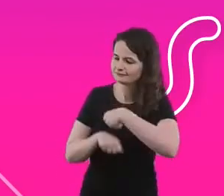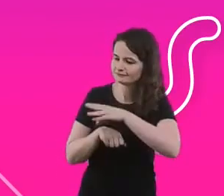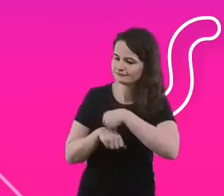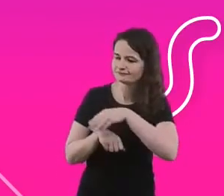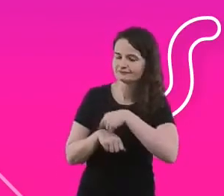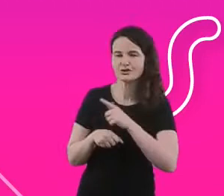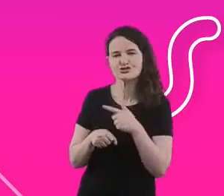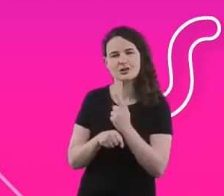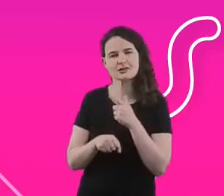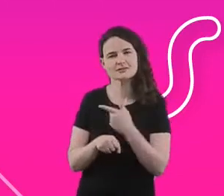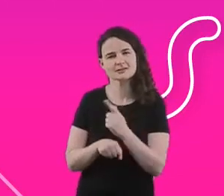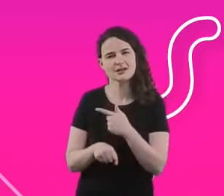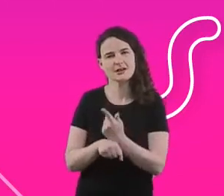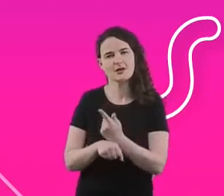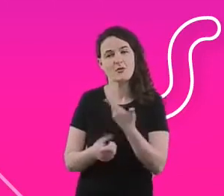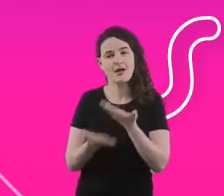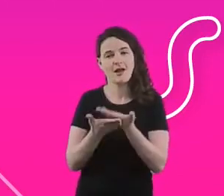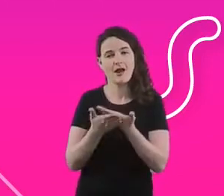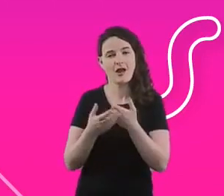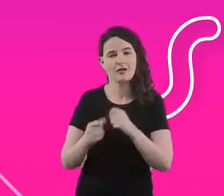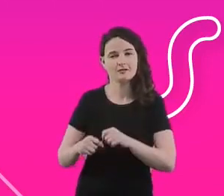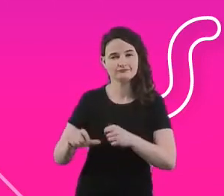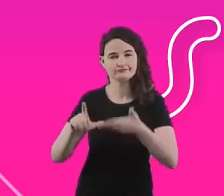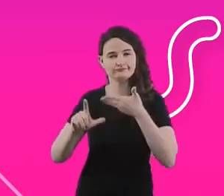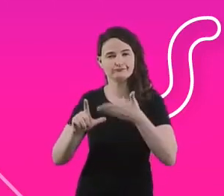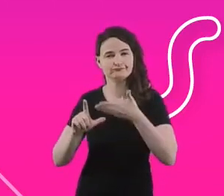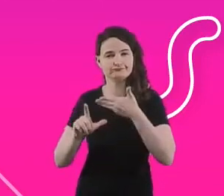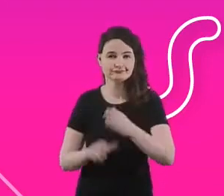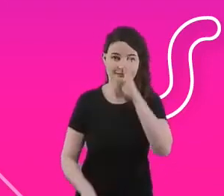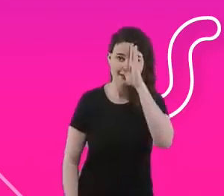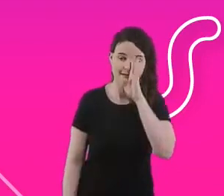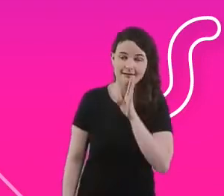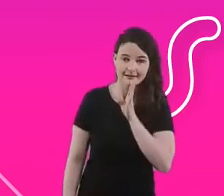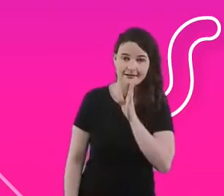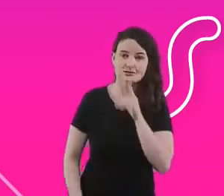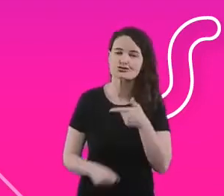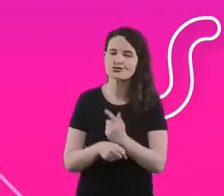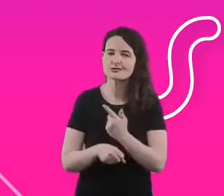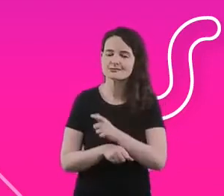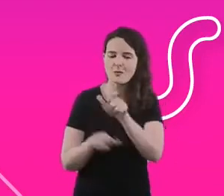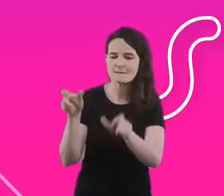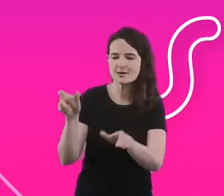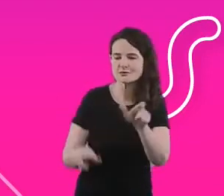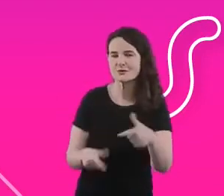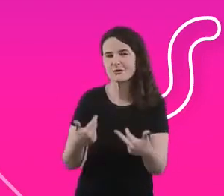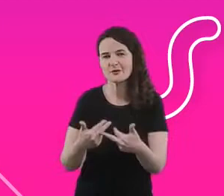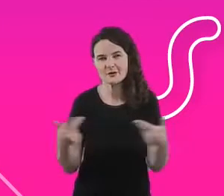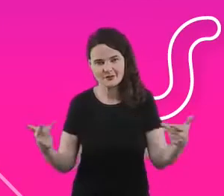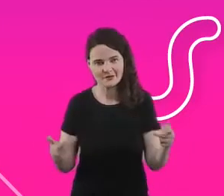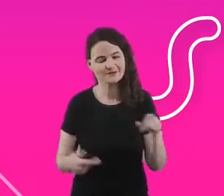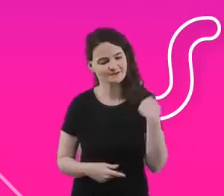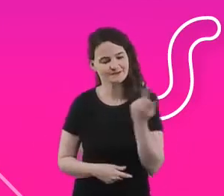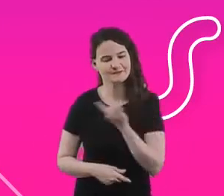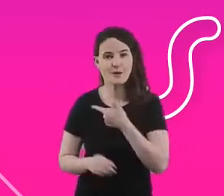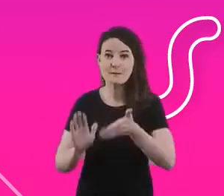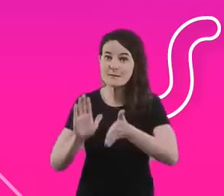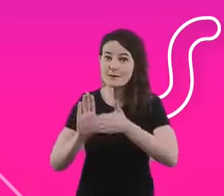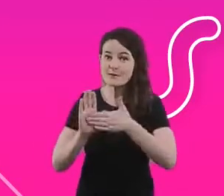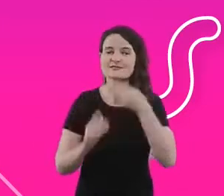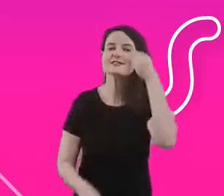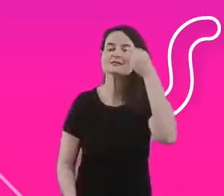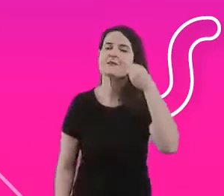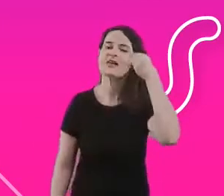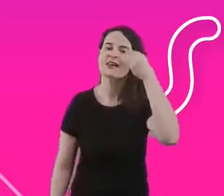gratuitas, com módulos voltados para gestão de negócio, para pessoas e tudo mais, então, é o que a gente tem oferecido, o nosso modelo, a nossa experiência para o